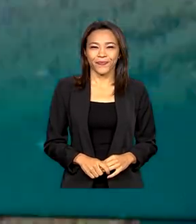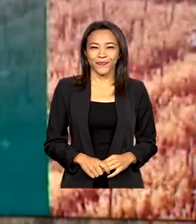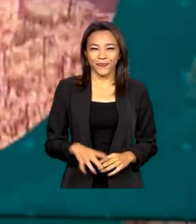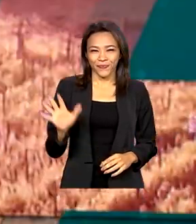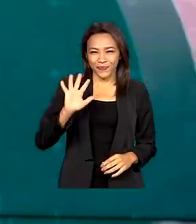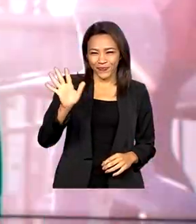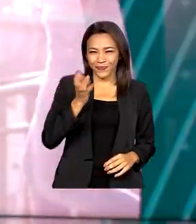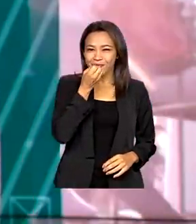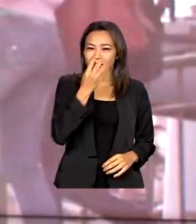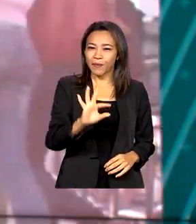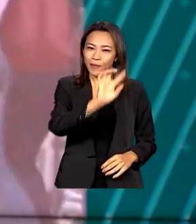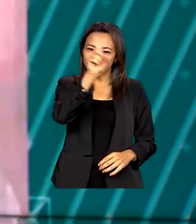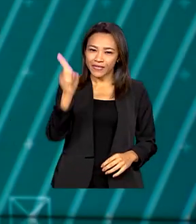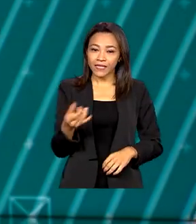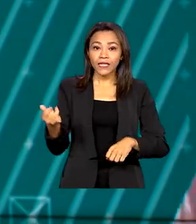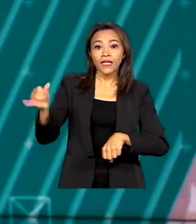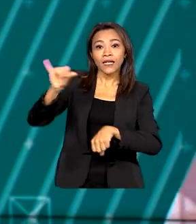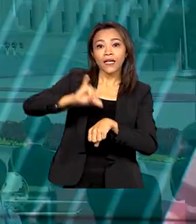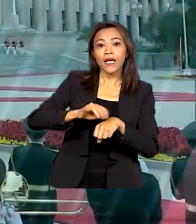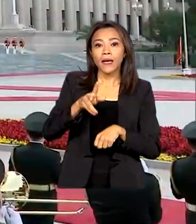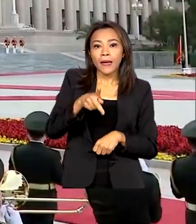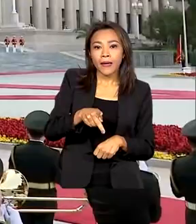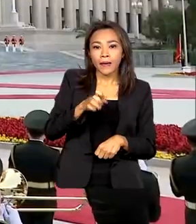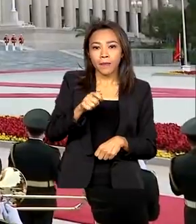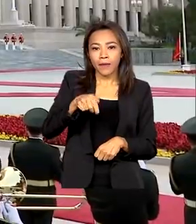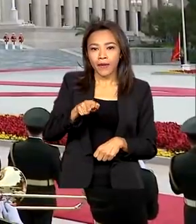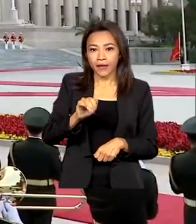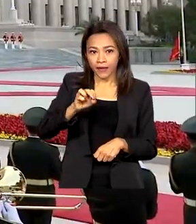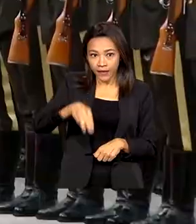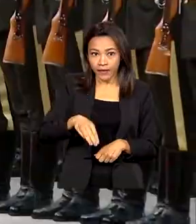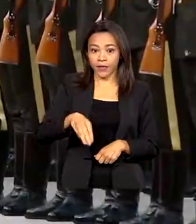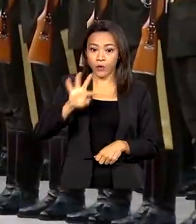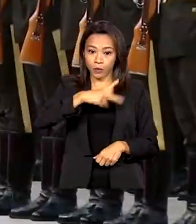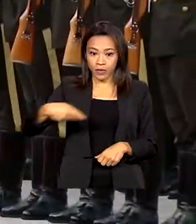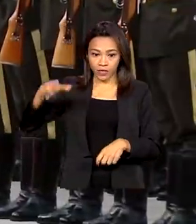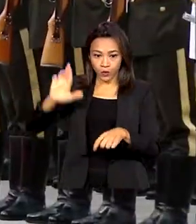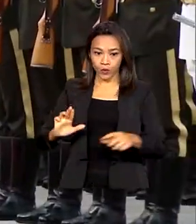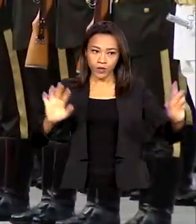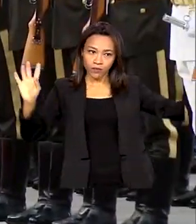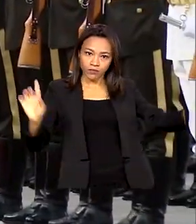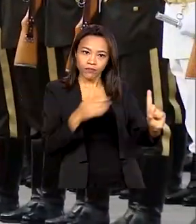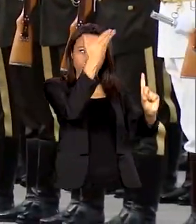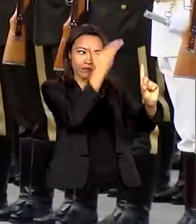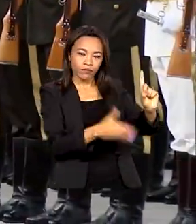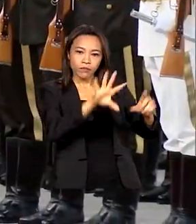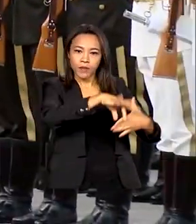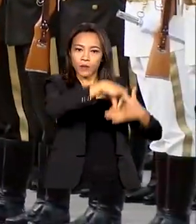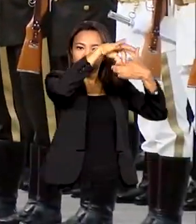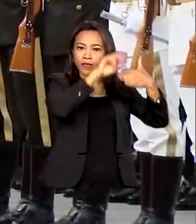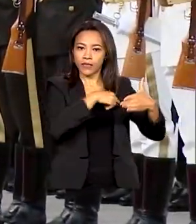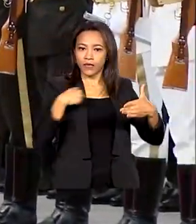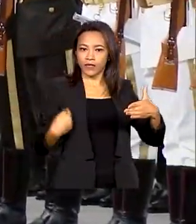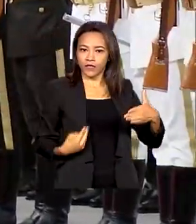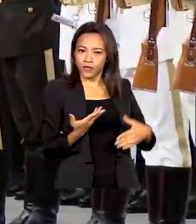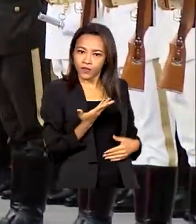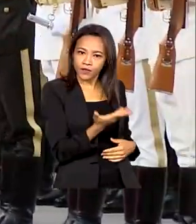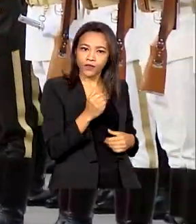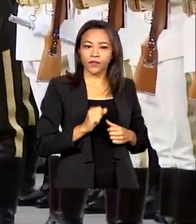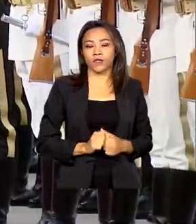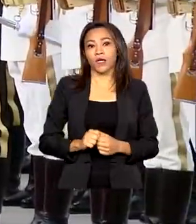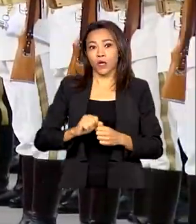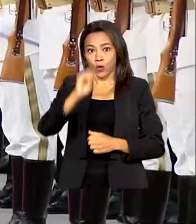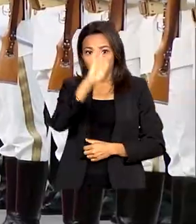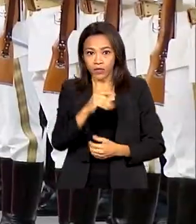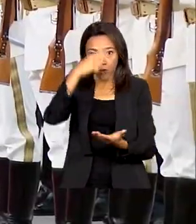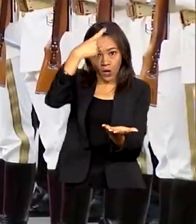Olá, bom dia! Em Pequim, presidente Lula é recebido pelo líder chinês Xi Jinping. Brasil fecha acordos